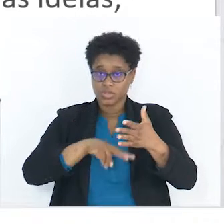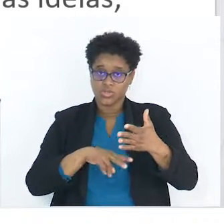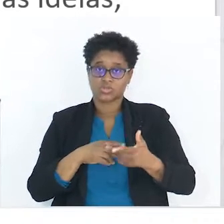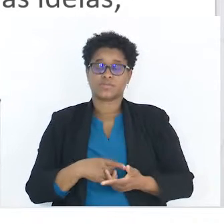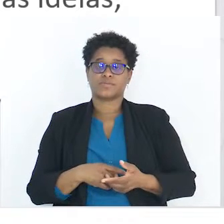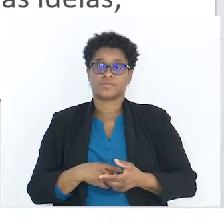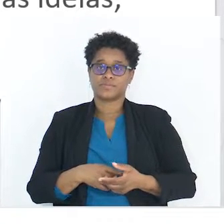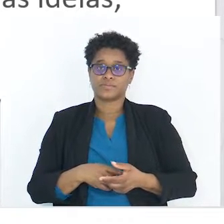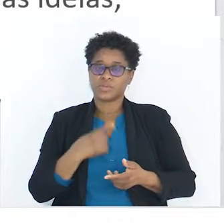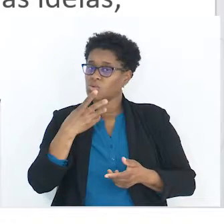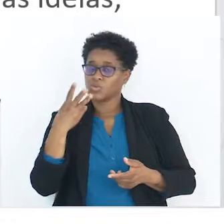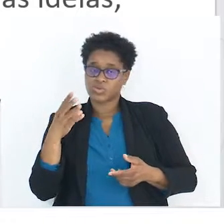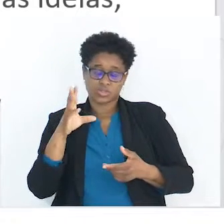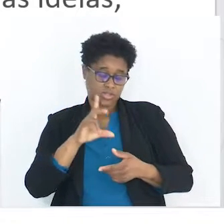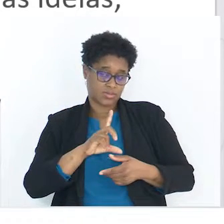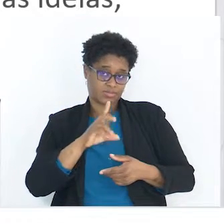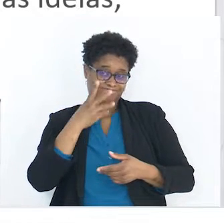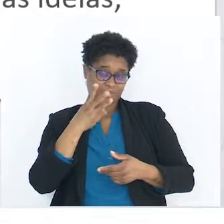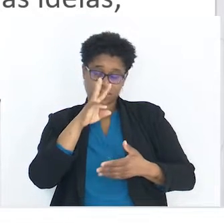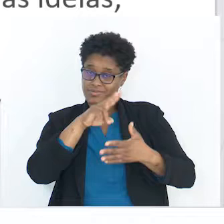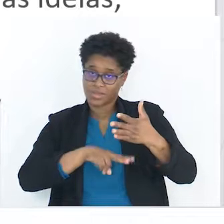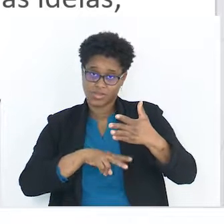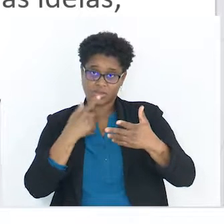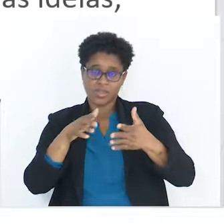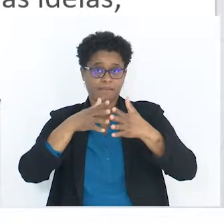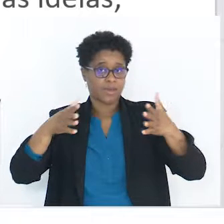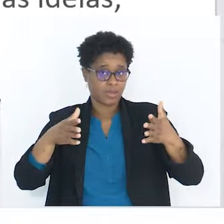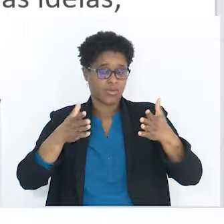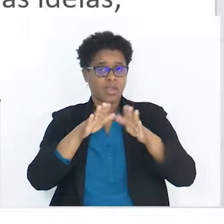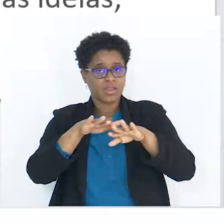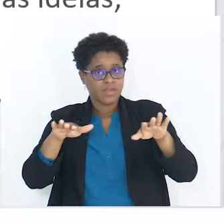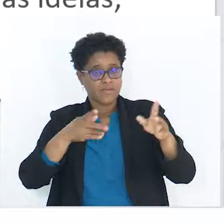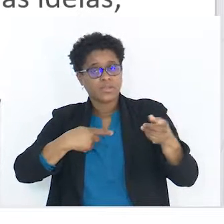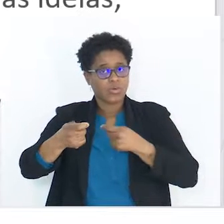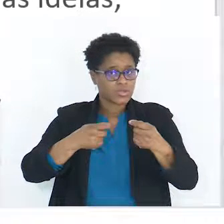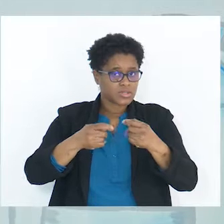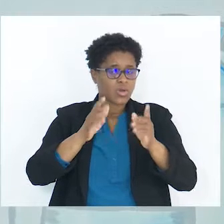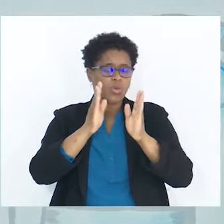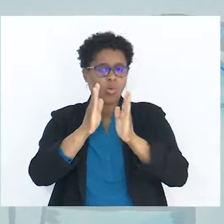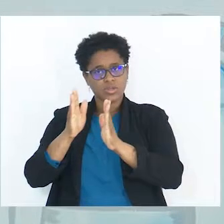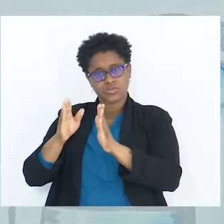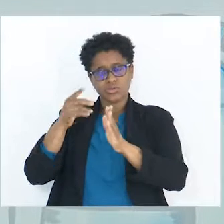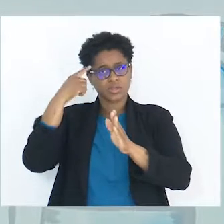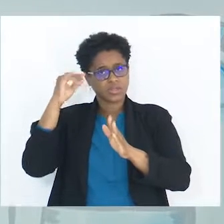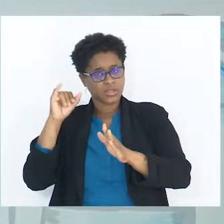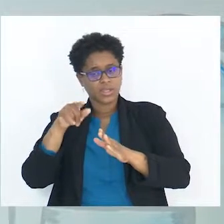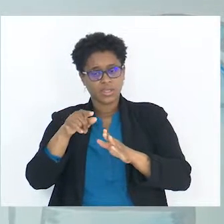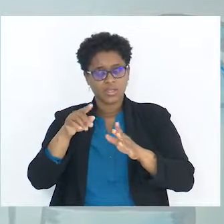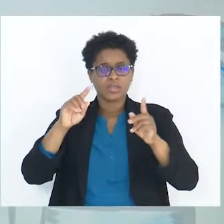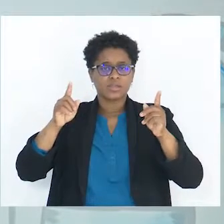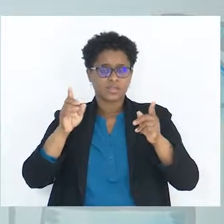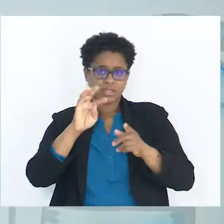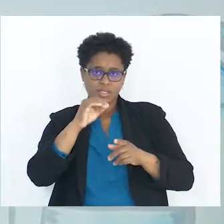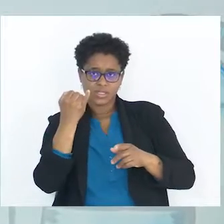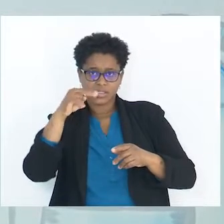Existe uma maior liberdade a nível da ordenação e organização das ideias. Então, aqui na síntese, vais ficar mais